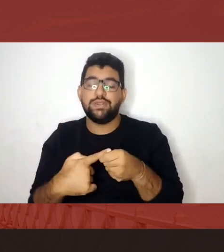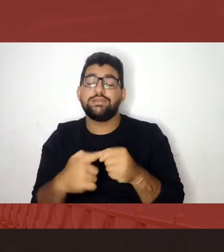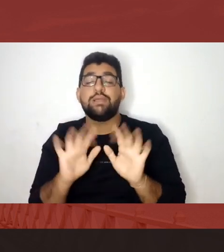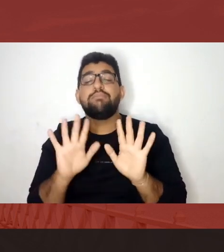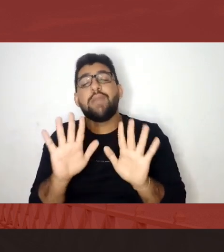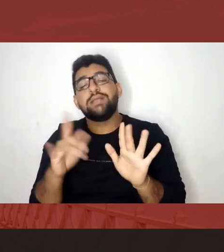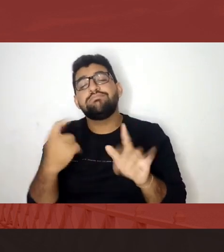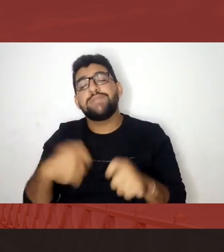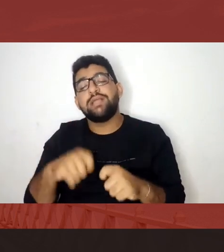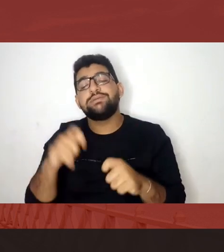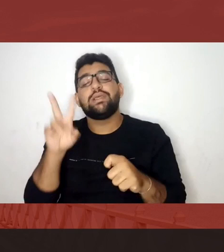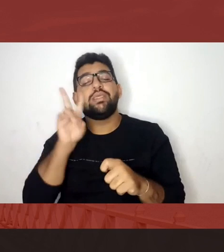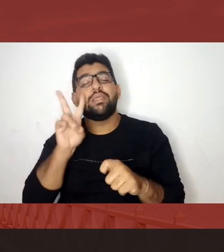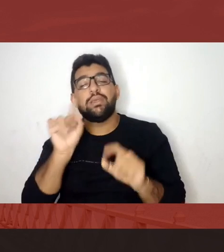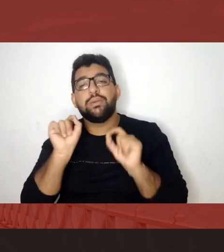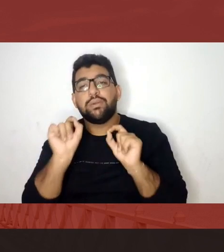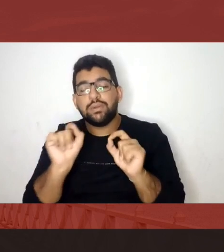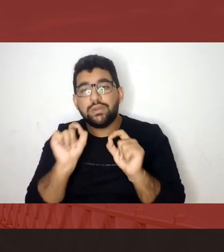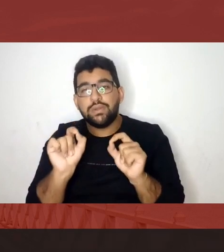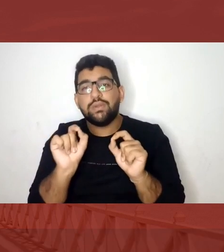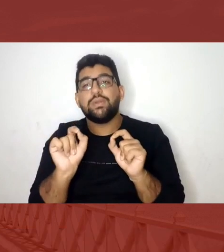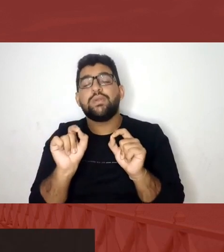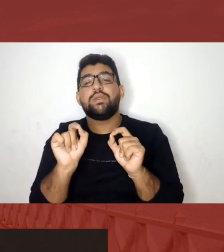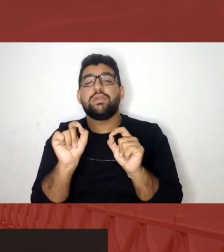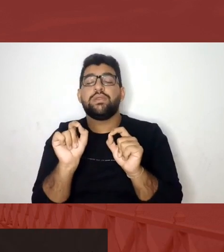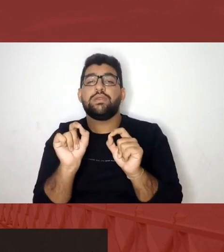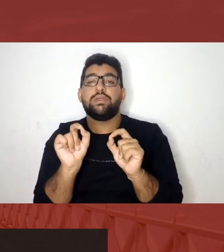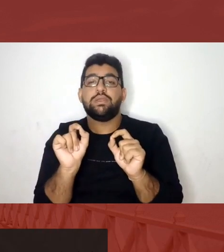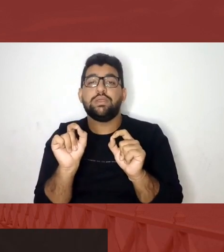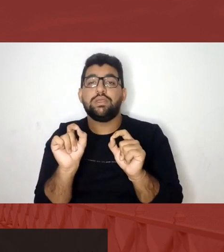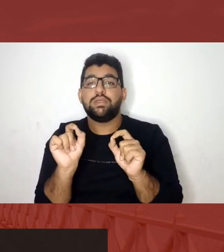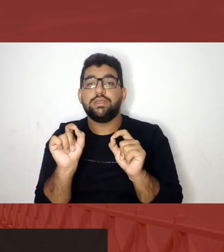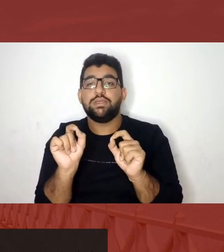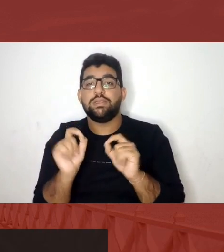precisa lembrar, já foi muito bem colocado, que,